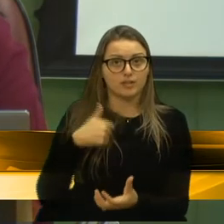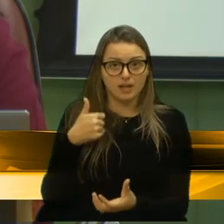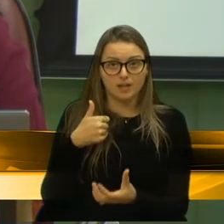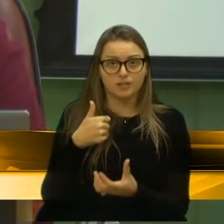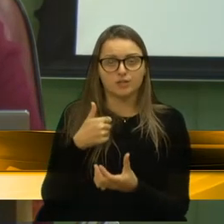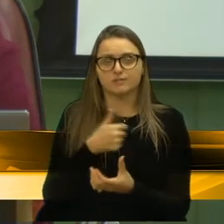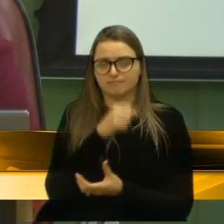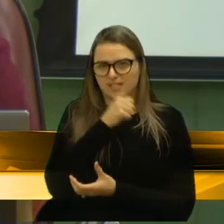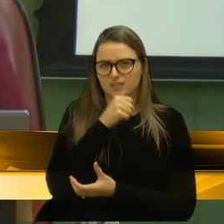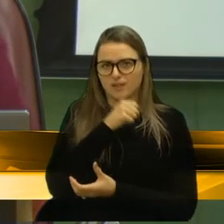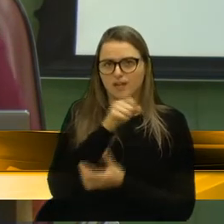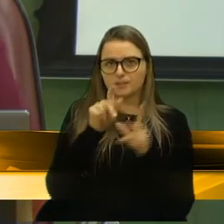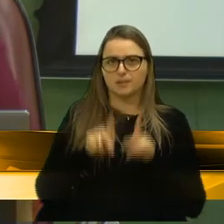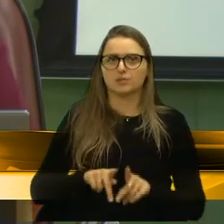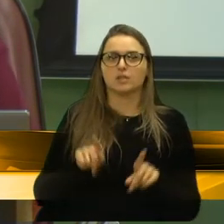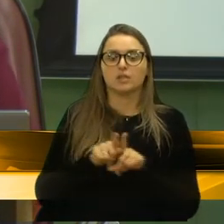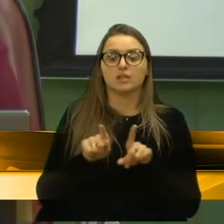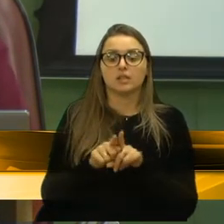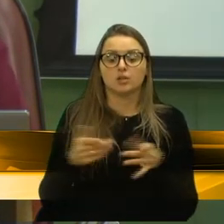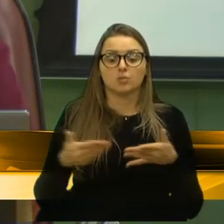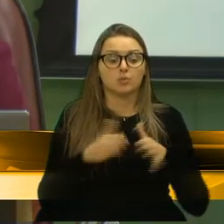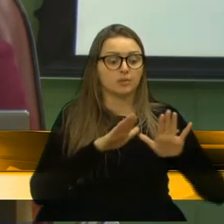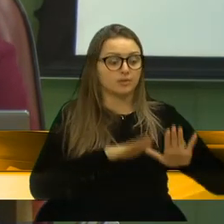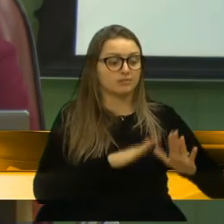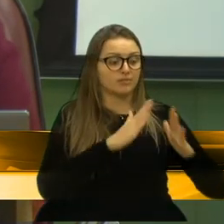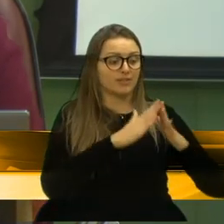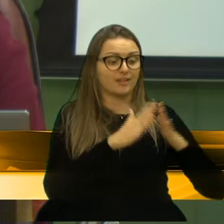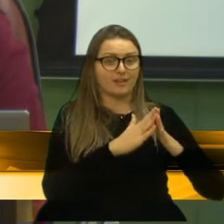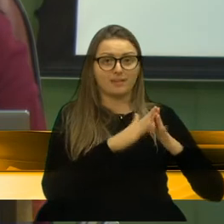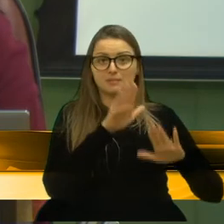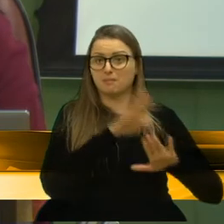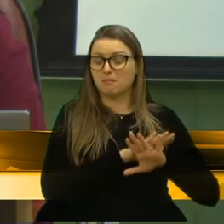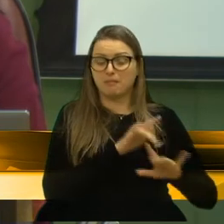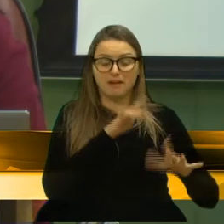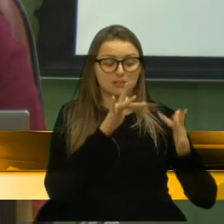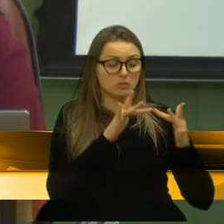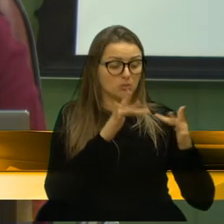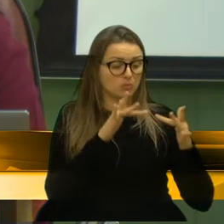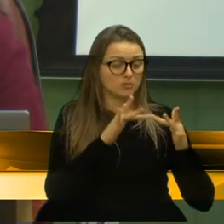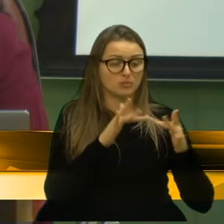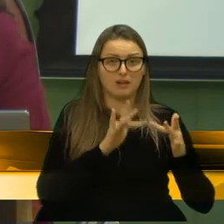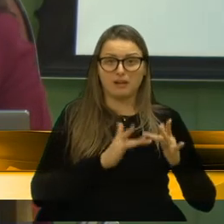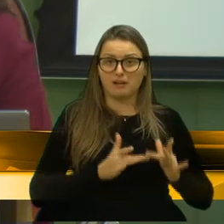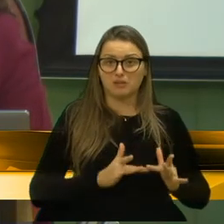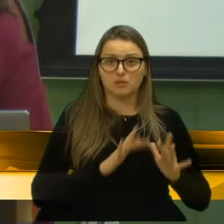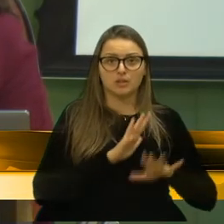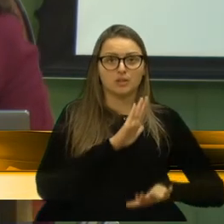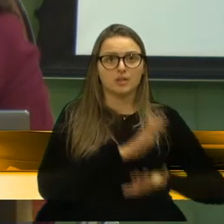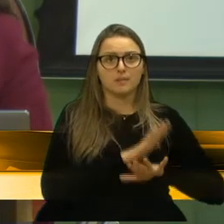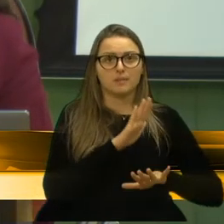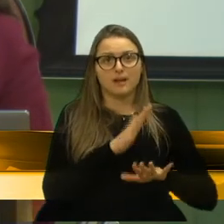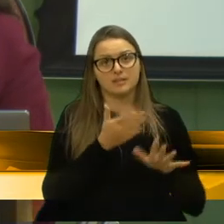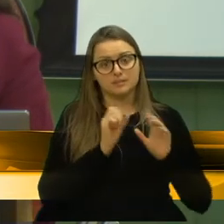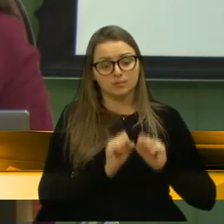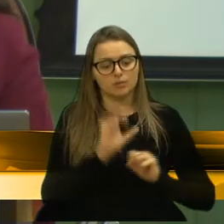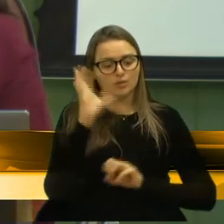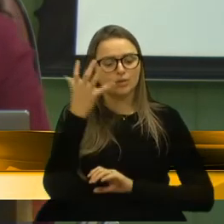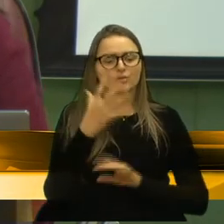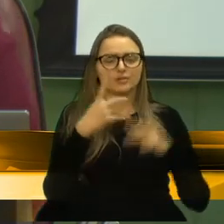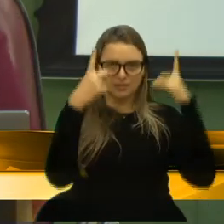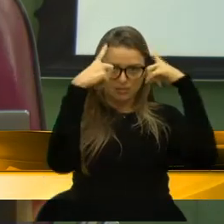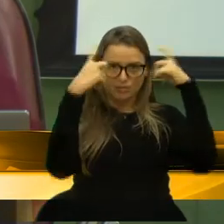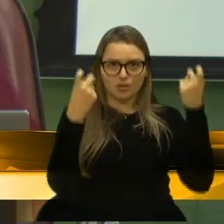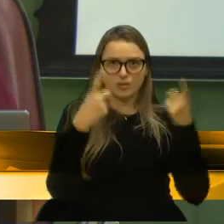em que as pessoas estão ficando em um isolamento, ficam mais tempo em casa, elas estão muito mais sujeitas à violência